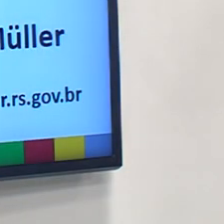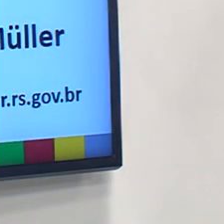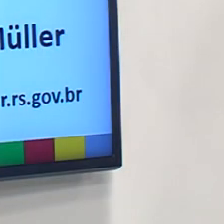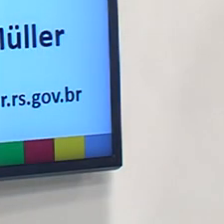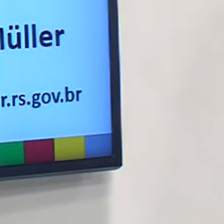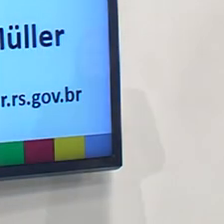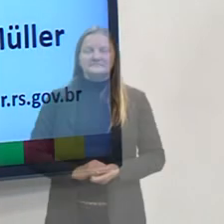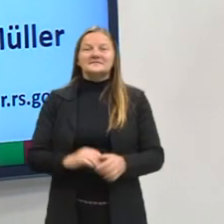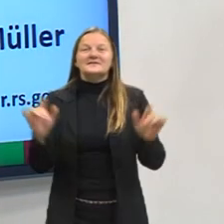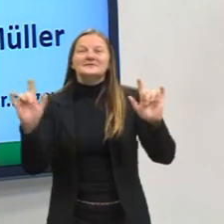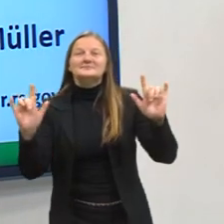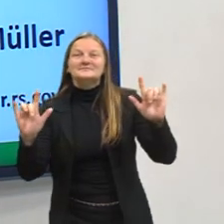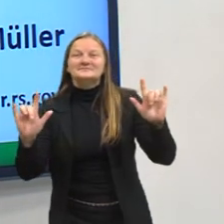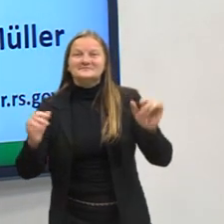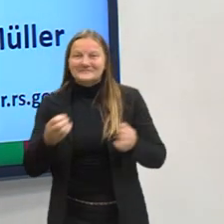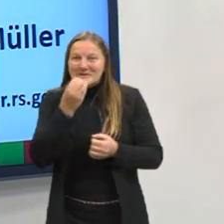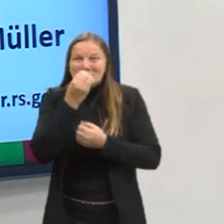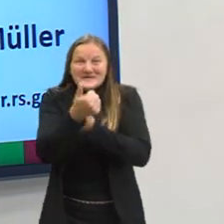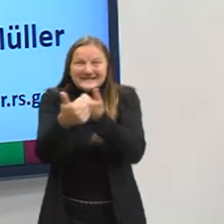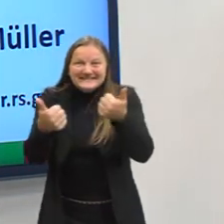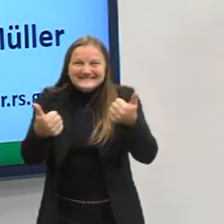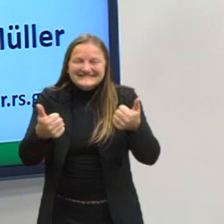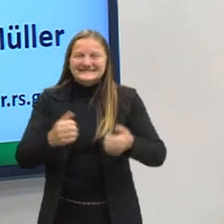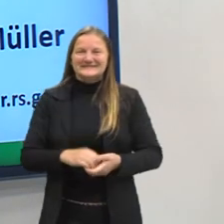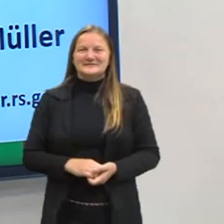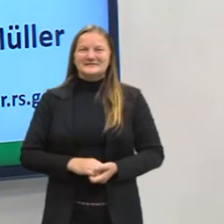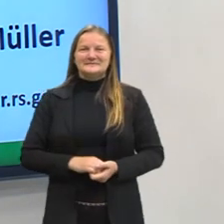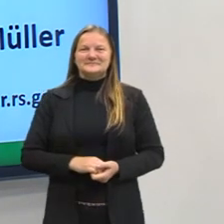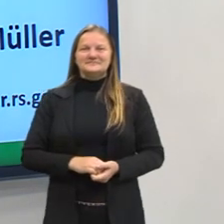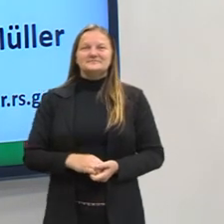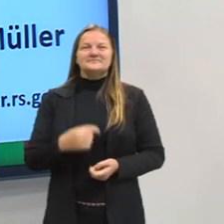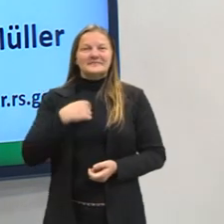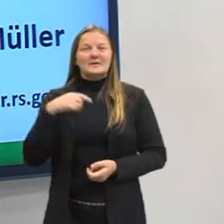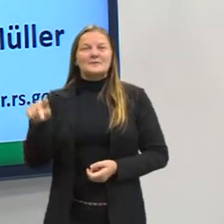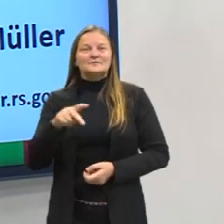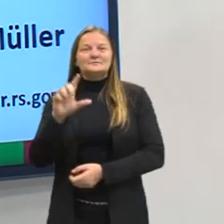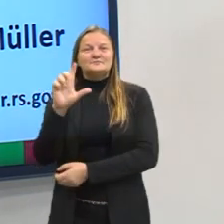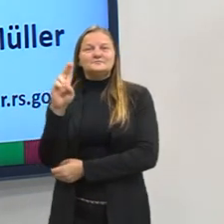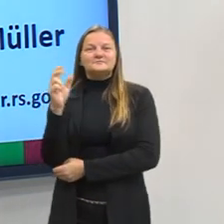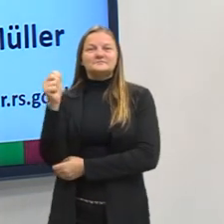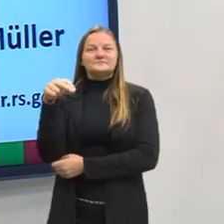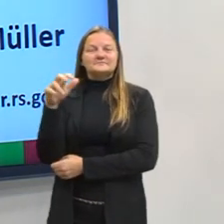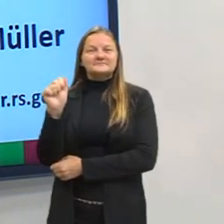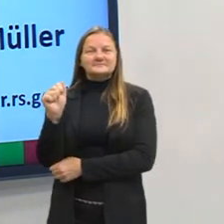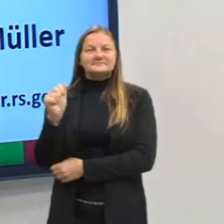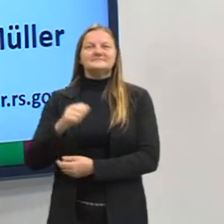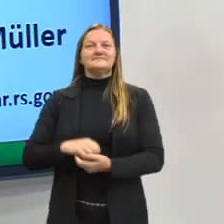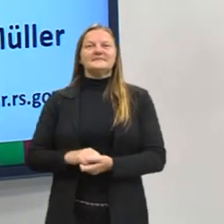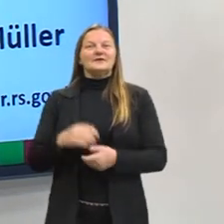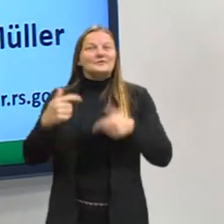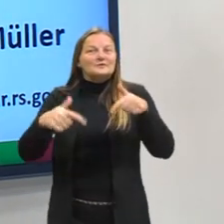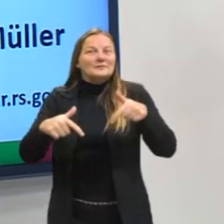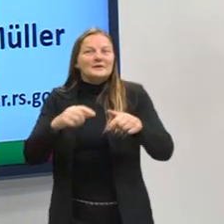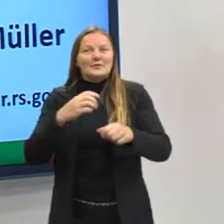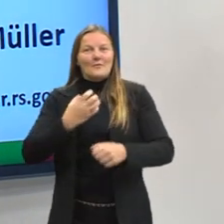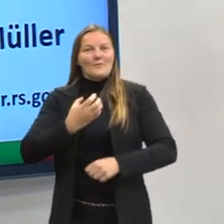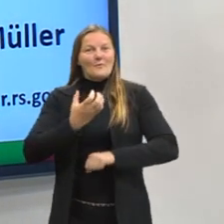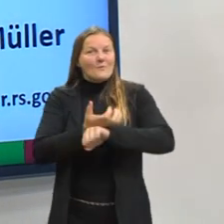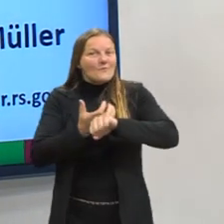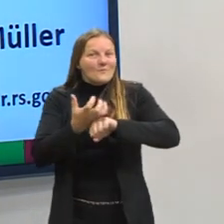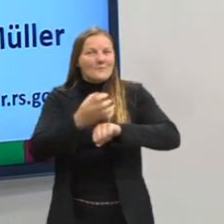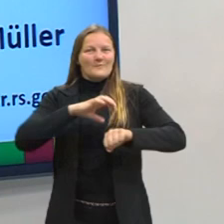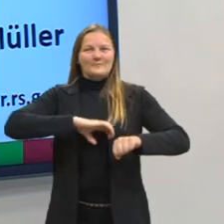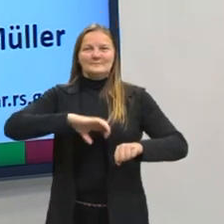E aí, pessoal, tudo bem com vocês? Eu sou a professora Luana Miller, trabalho com vocês o componente